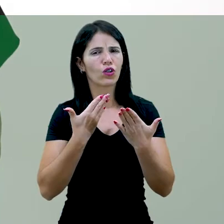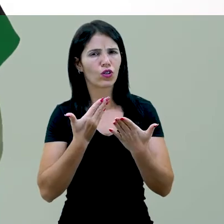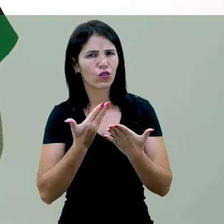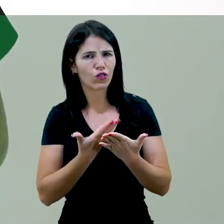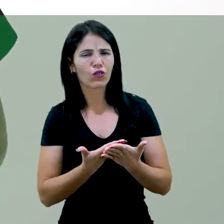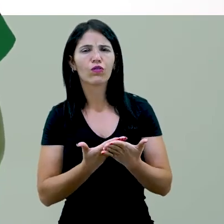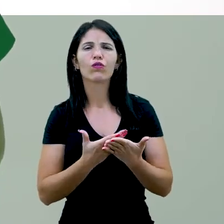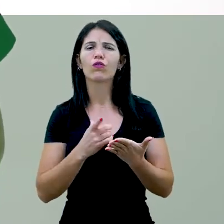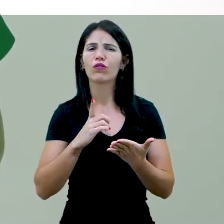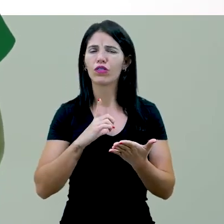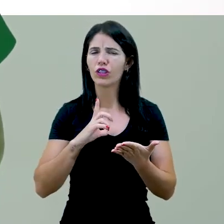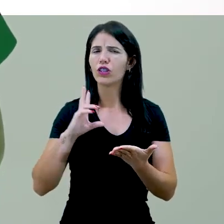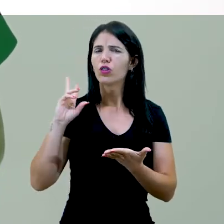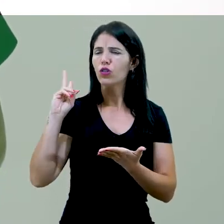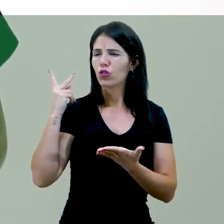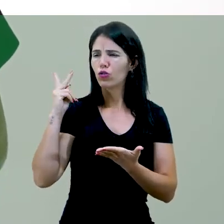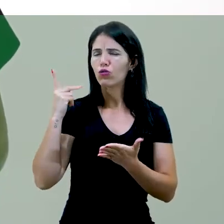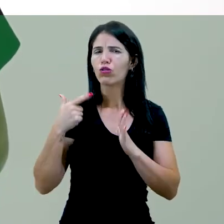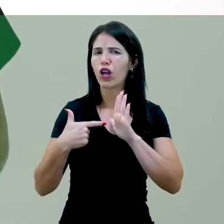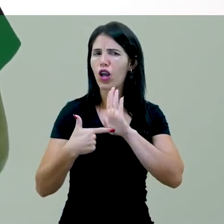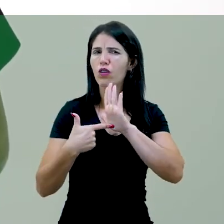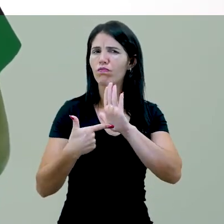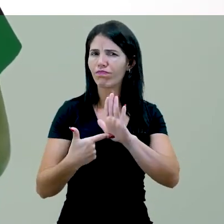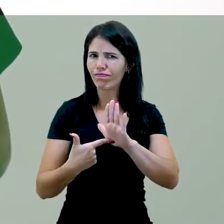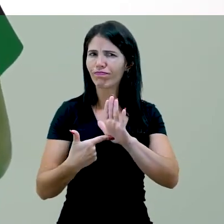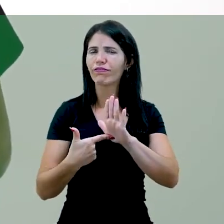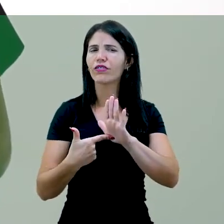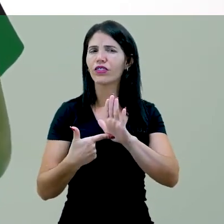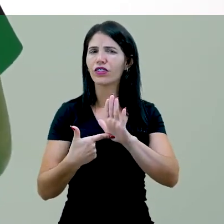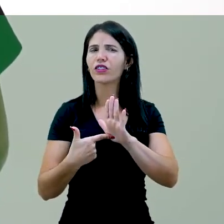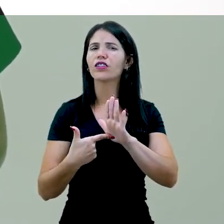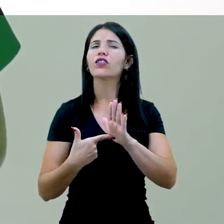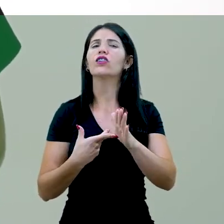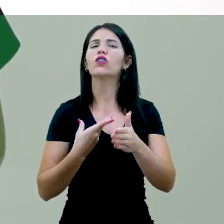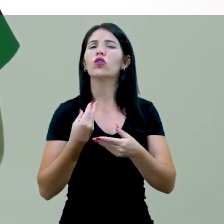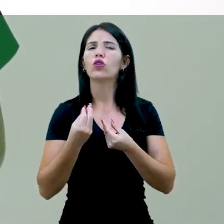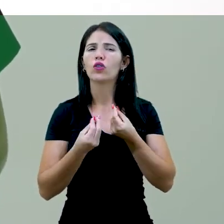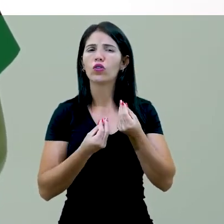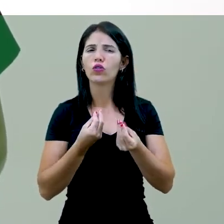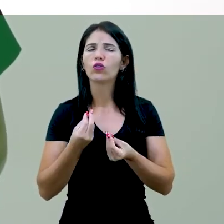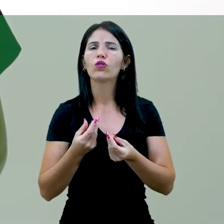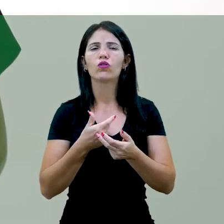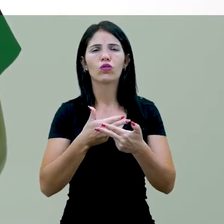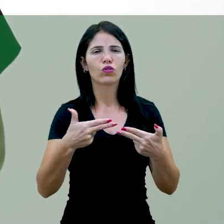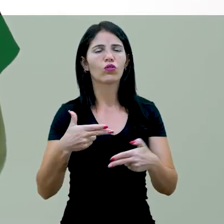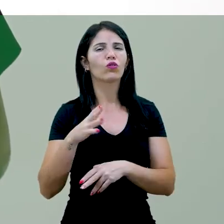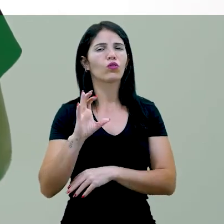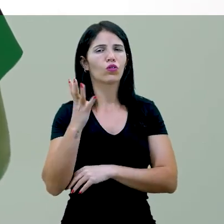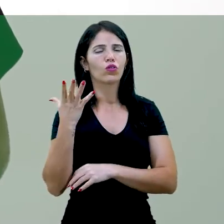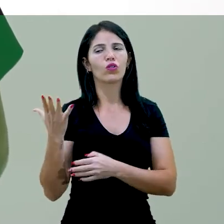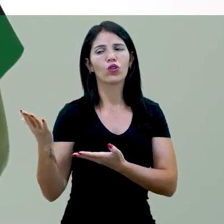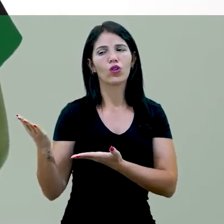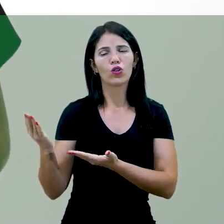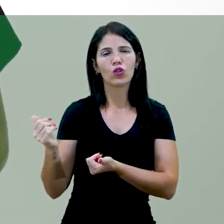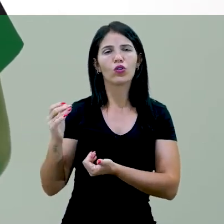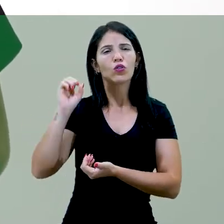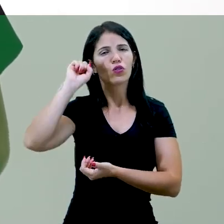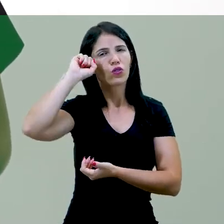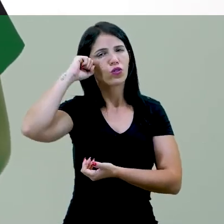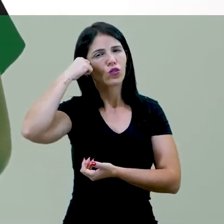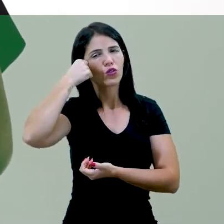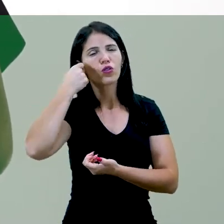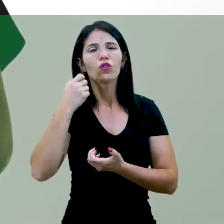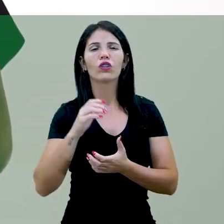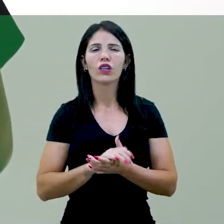marcas dessa história e os indicadores educacionais são reflexos de uma situação muito comum para os jovens negros. Há de